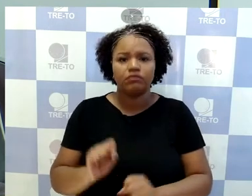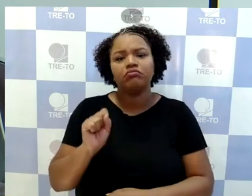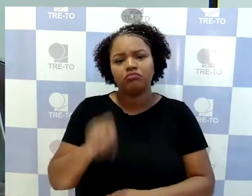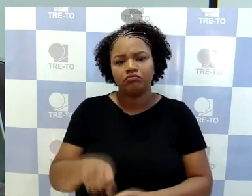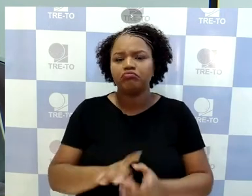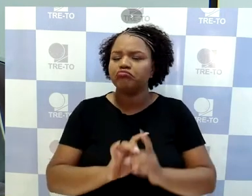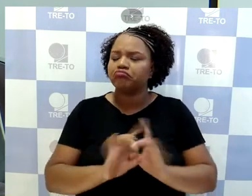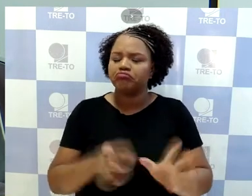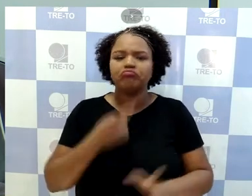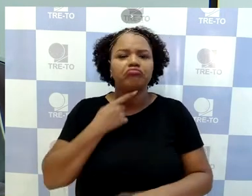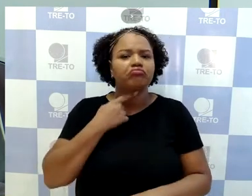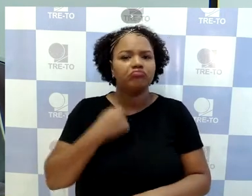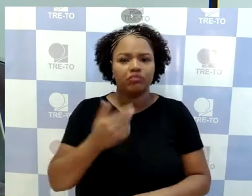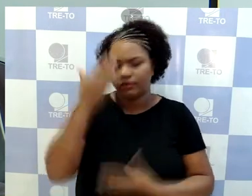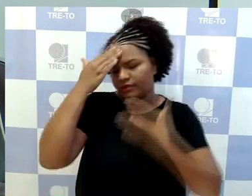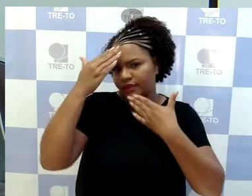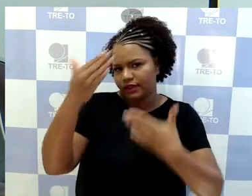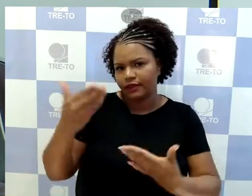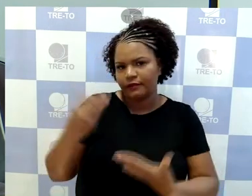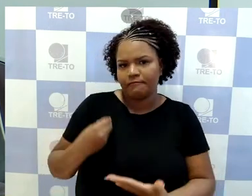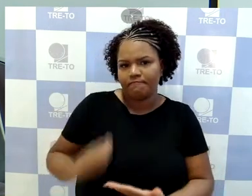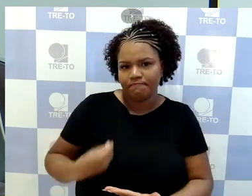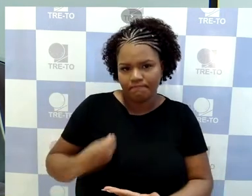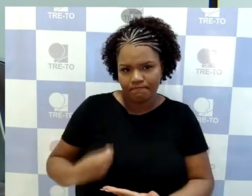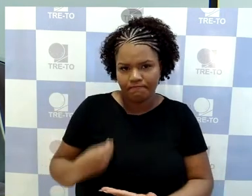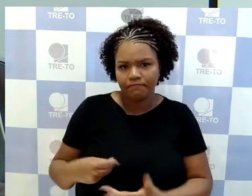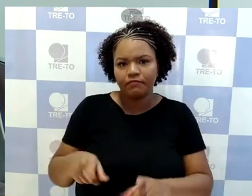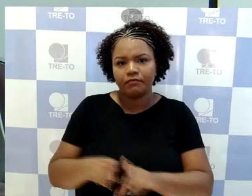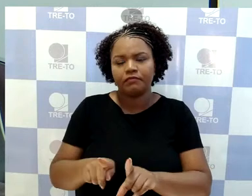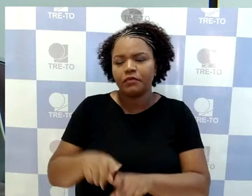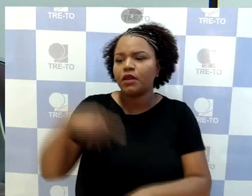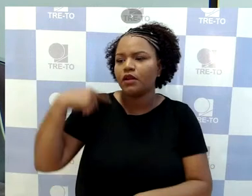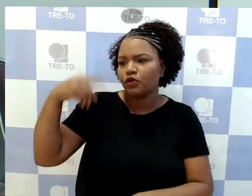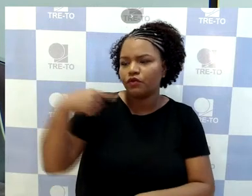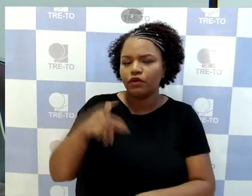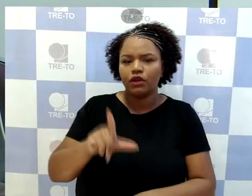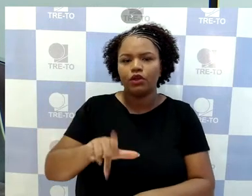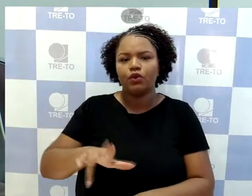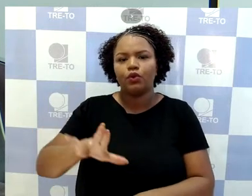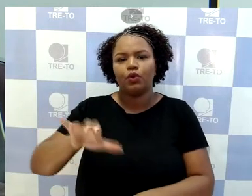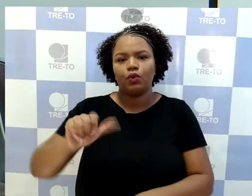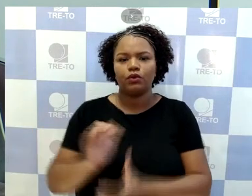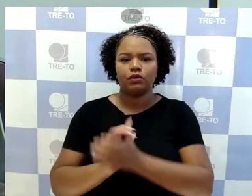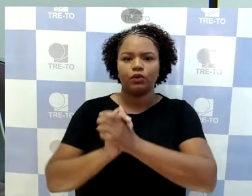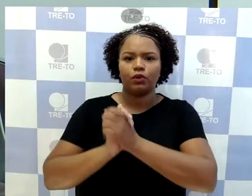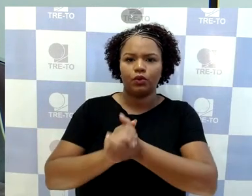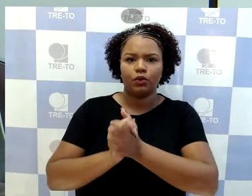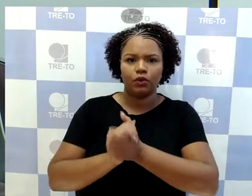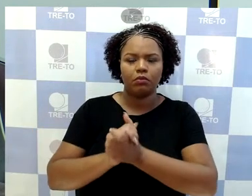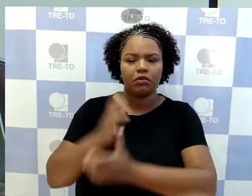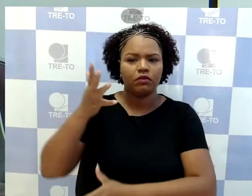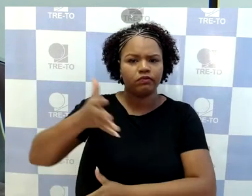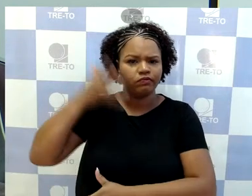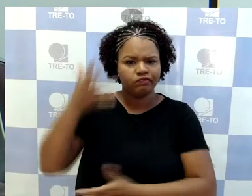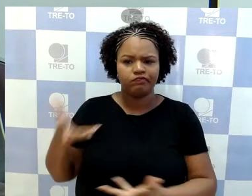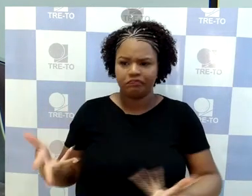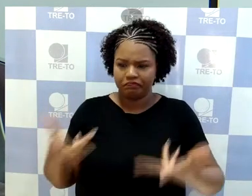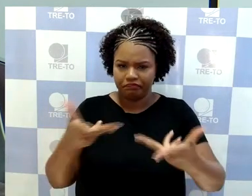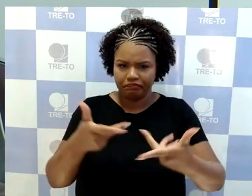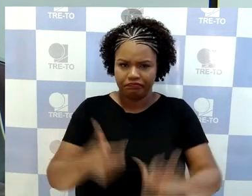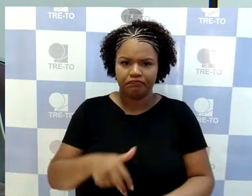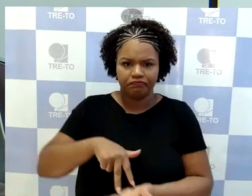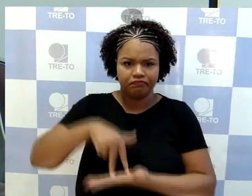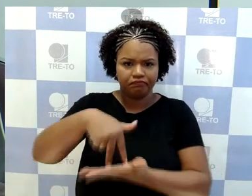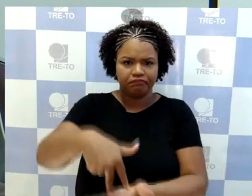Agradecendo a participação de vossa excelência e do doutor Lucas, também nos cumprimentando pelas brilhantes sustentações orais. E concedo também a